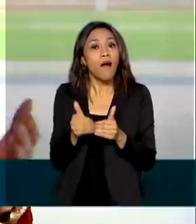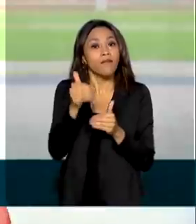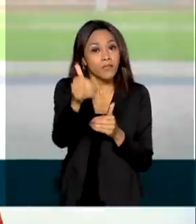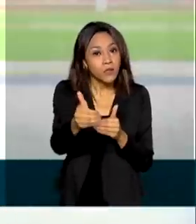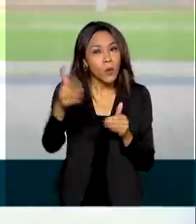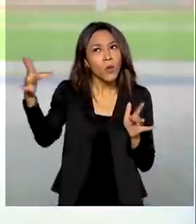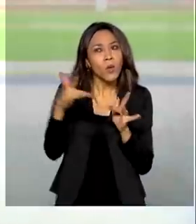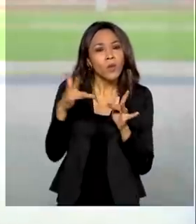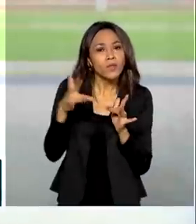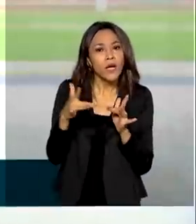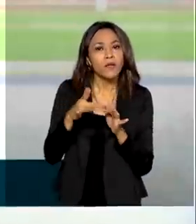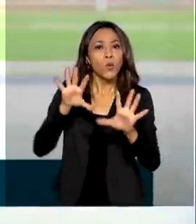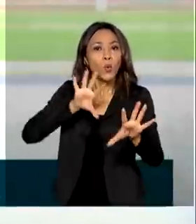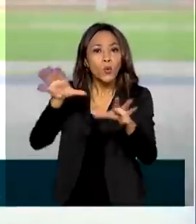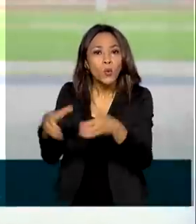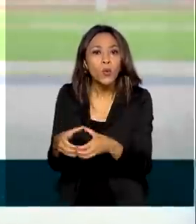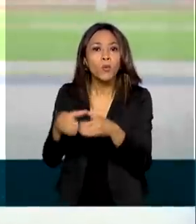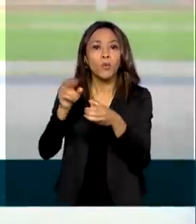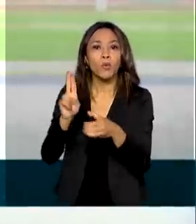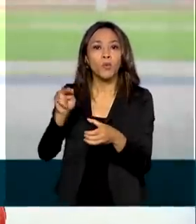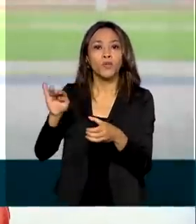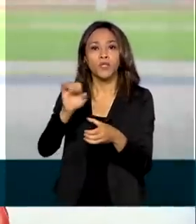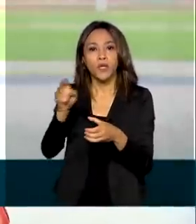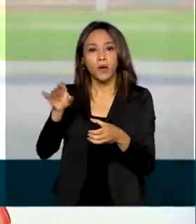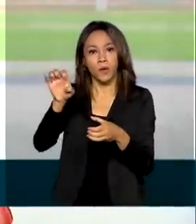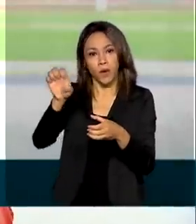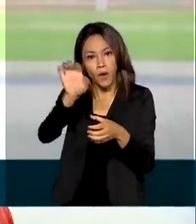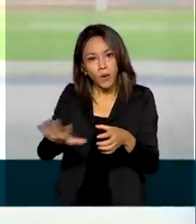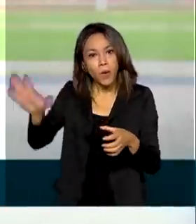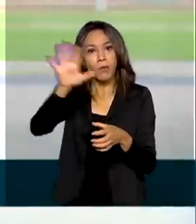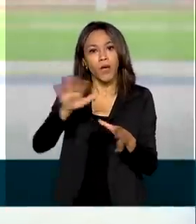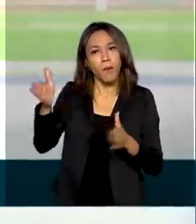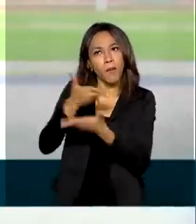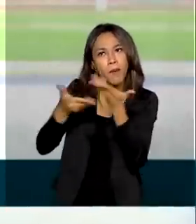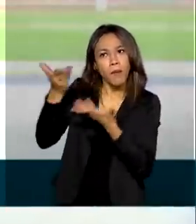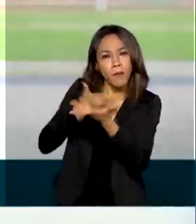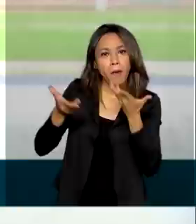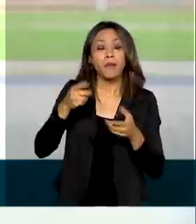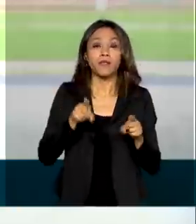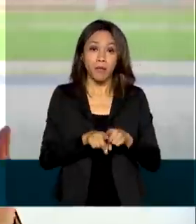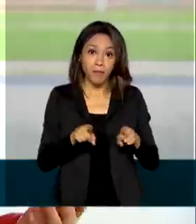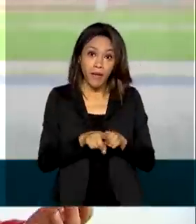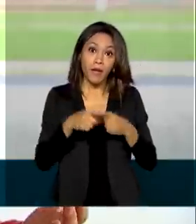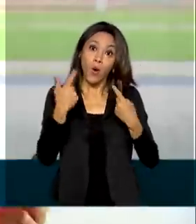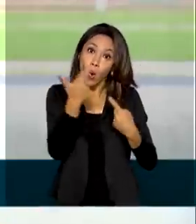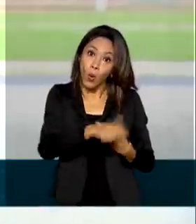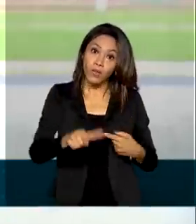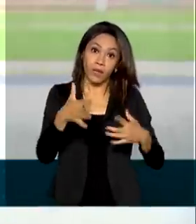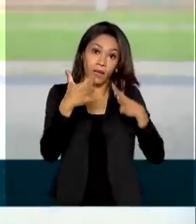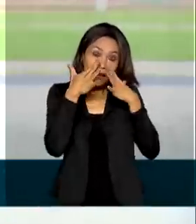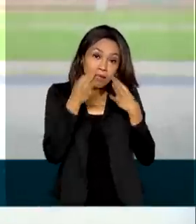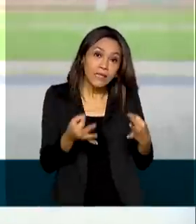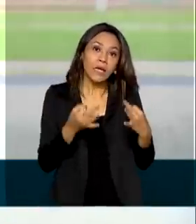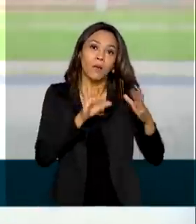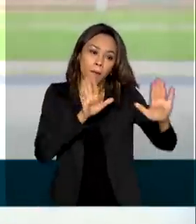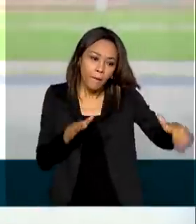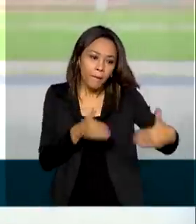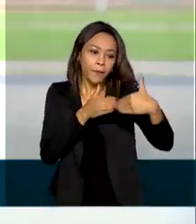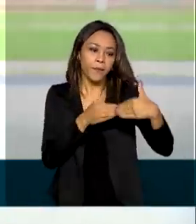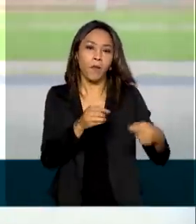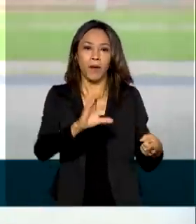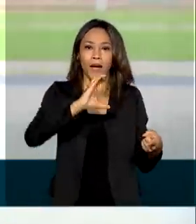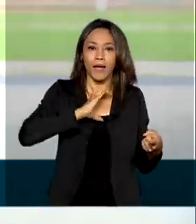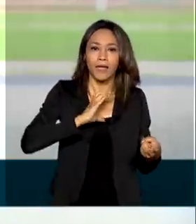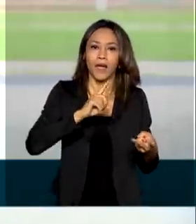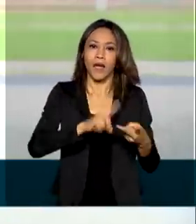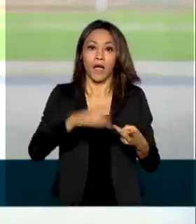Europeia e a Associação Europeia de Comércio Livre, sem deixar de dar atenção a parcerias individuais com países como Canadá,